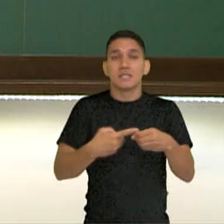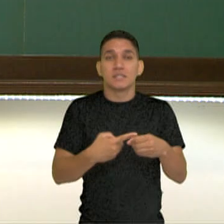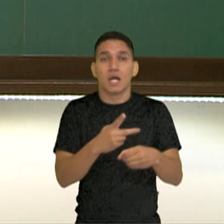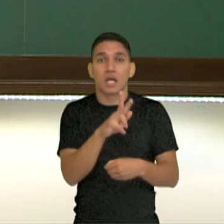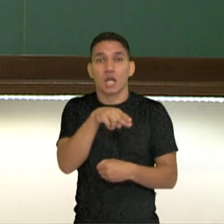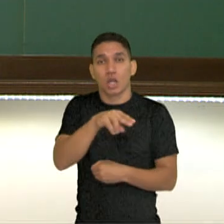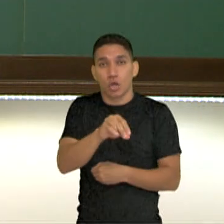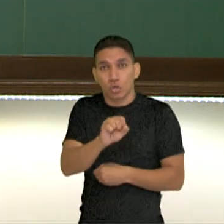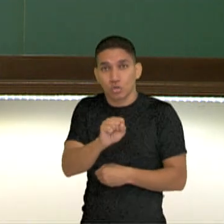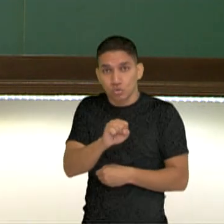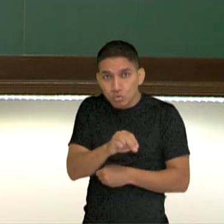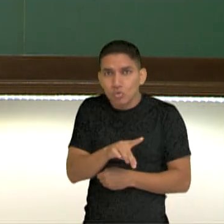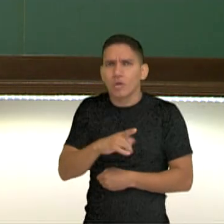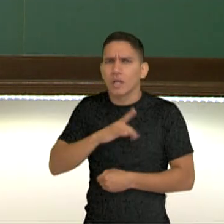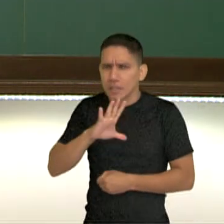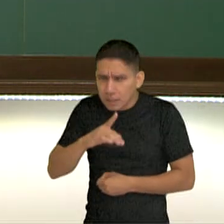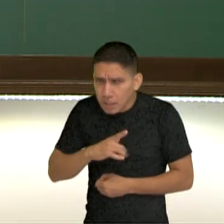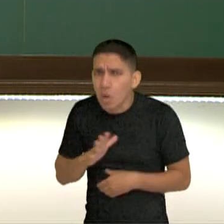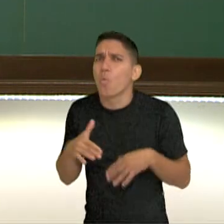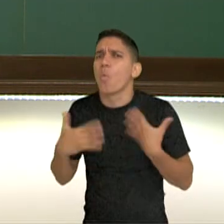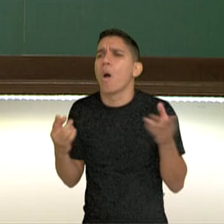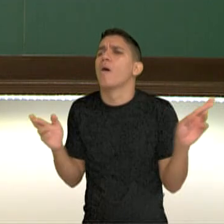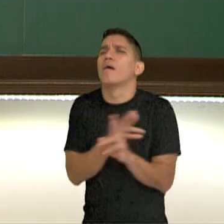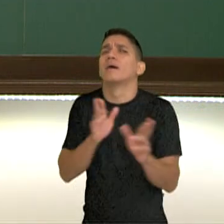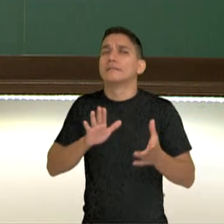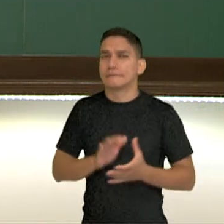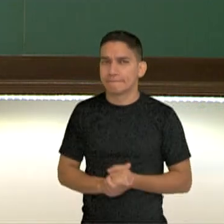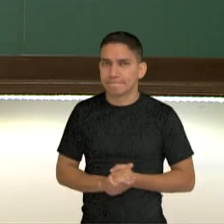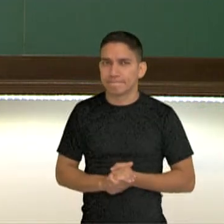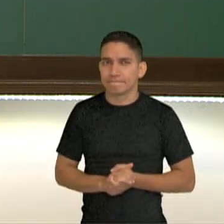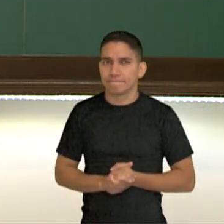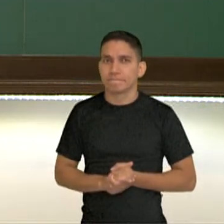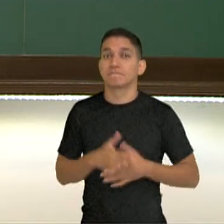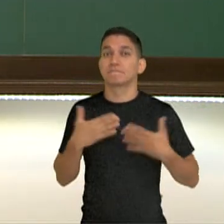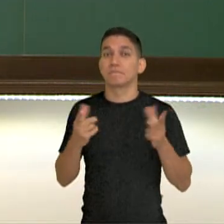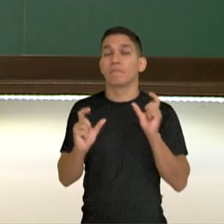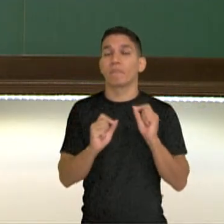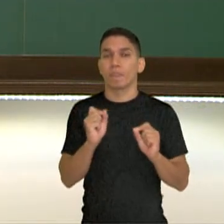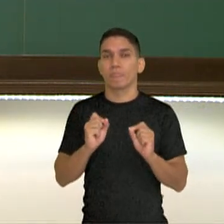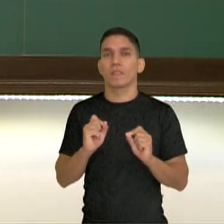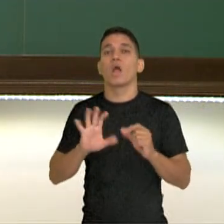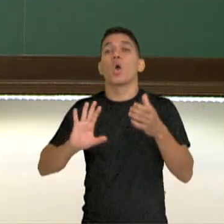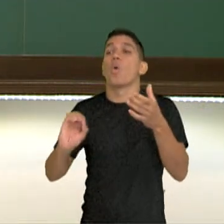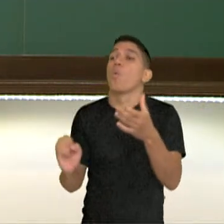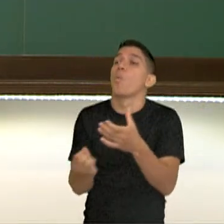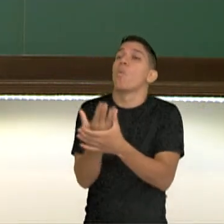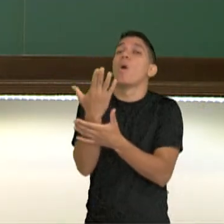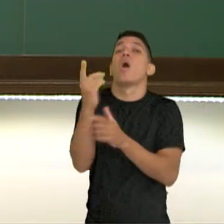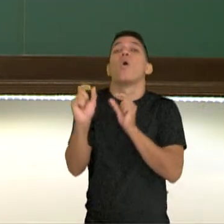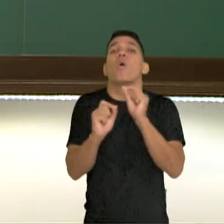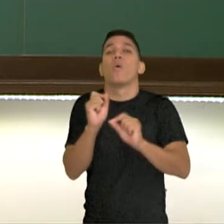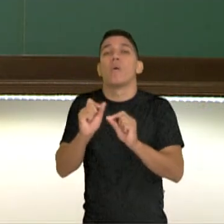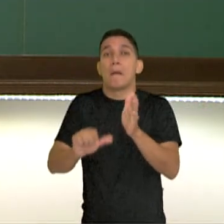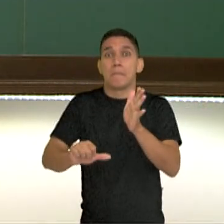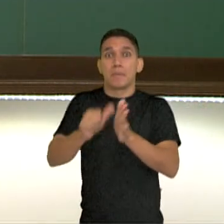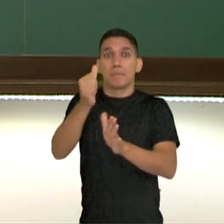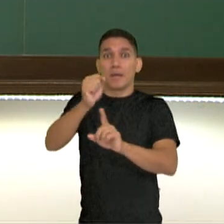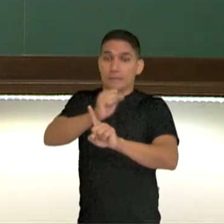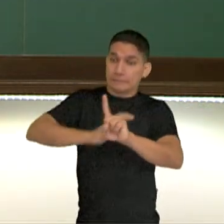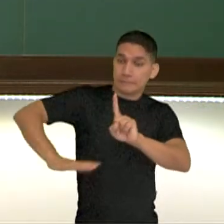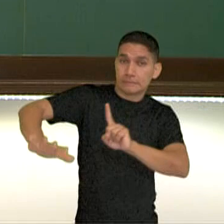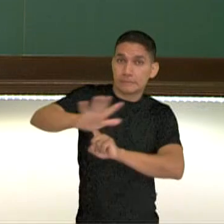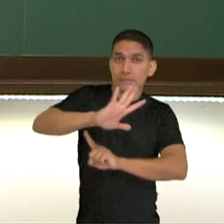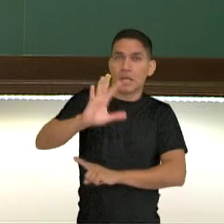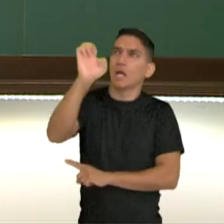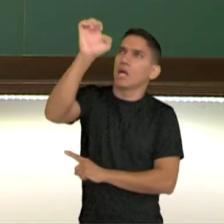que era a capital de Creta? Sabe qual era a relação? Então, qual é a origem das primeiras civilizações da